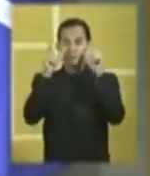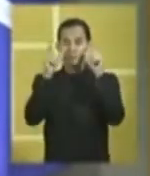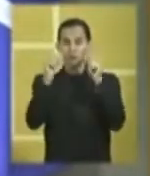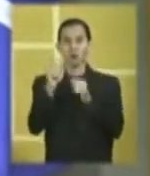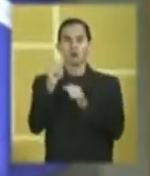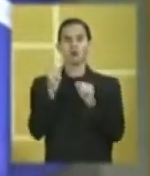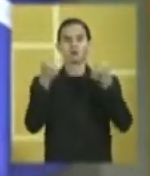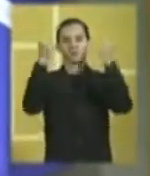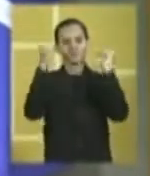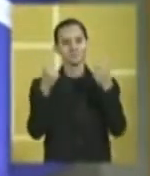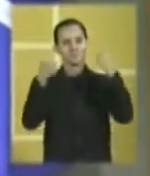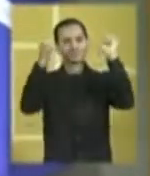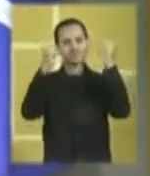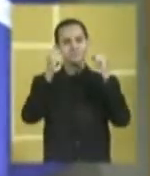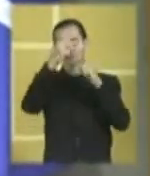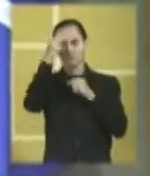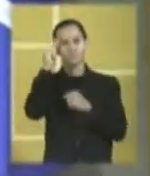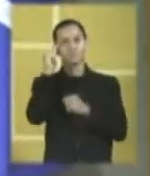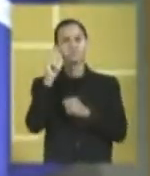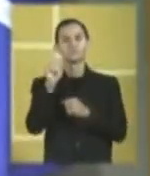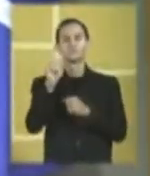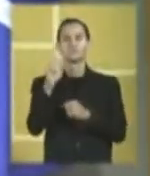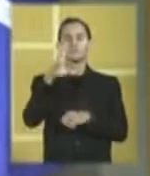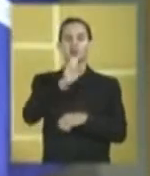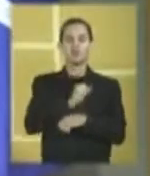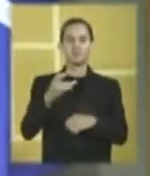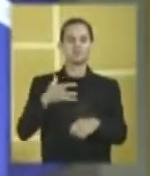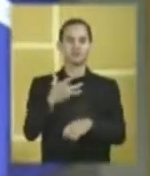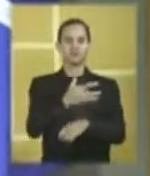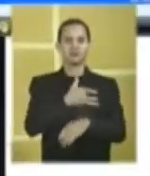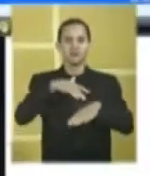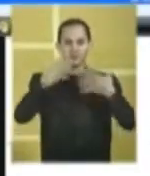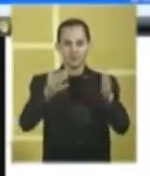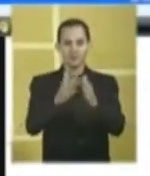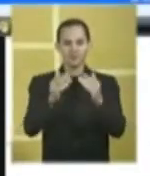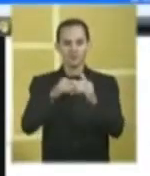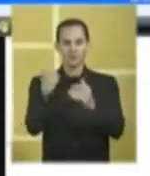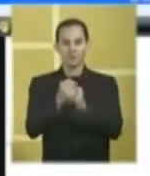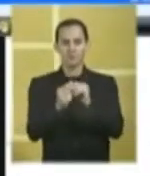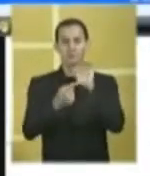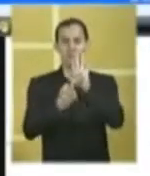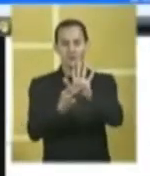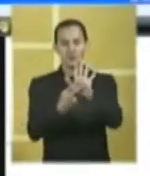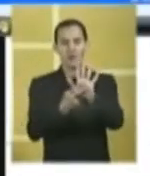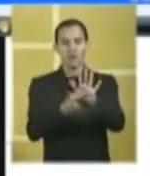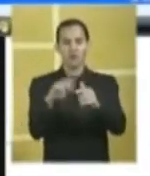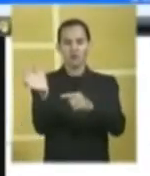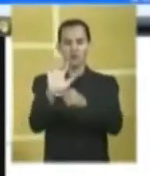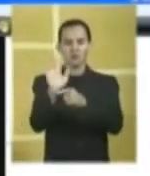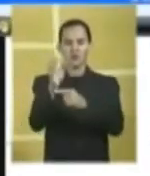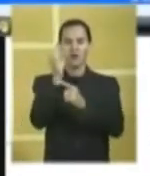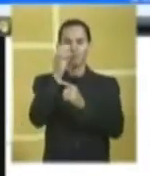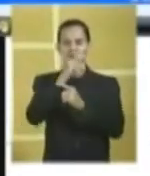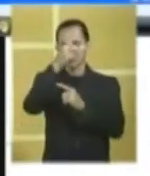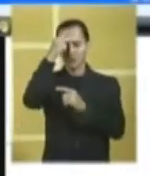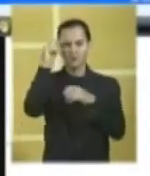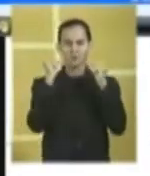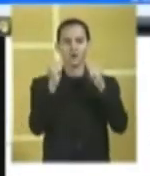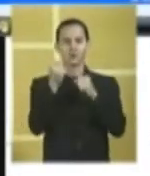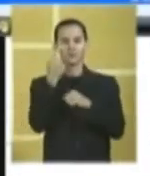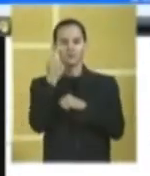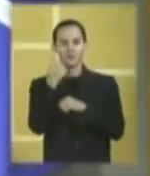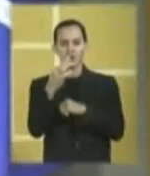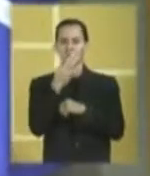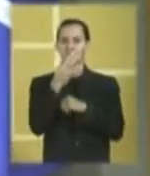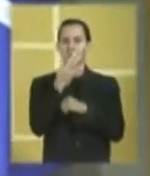as atividades físicas das pessoas que amam a saúde. Então, eu pediria que nós vamos passar um vídeo aqui, bem rapidinho, para que as pessoas possam